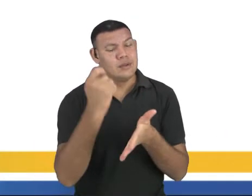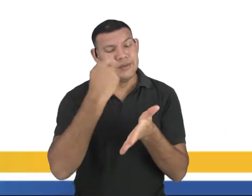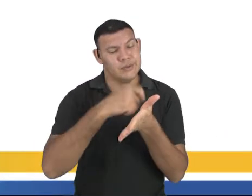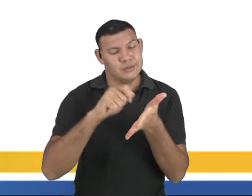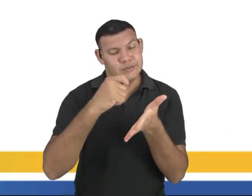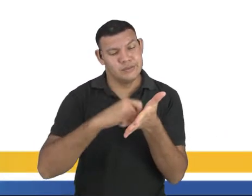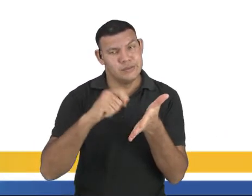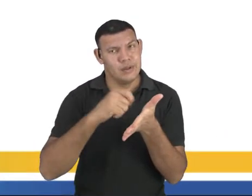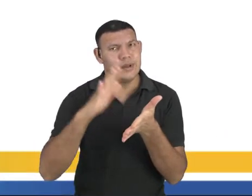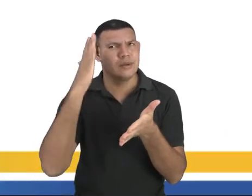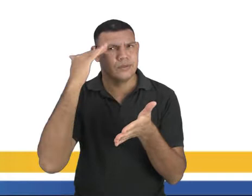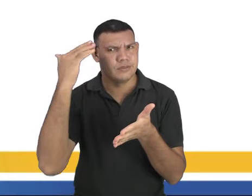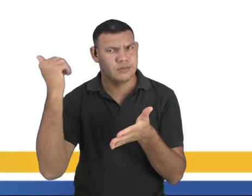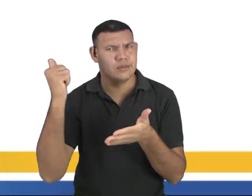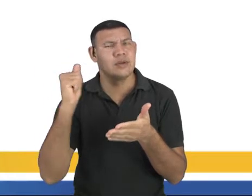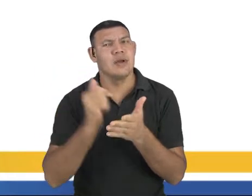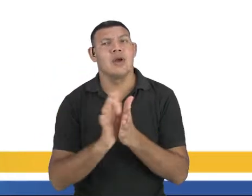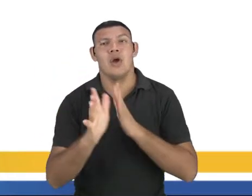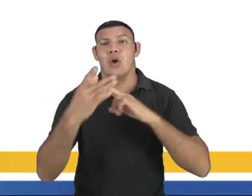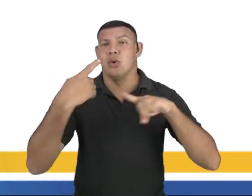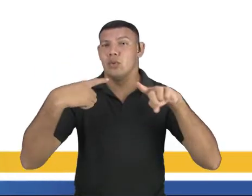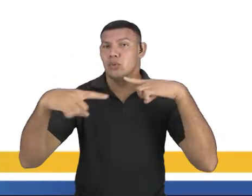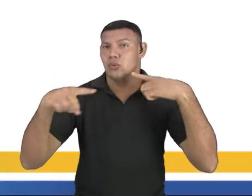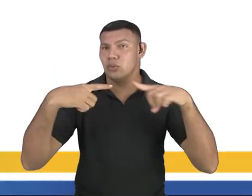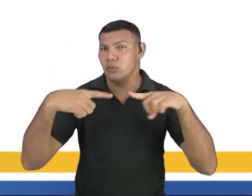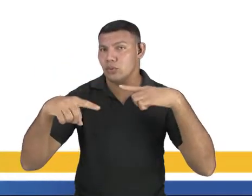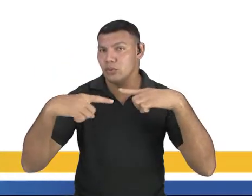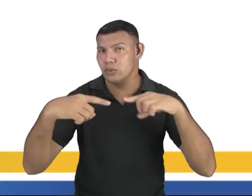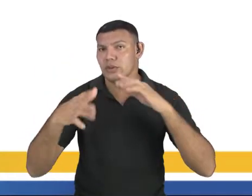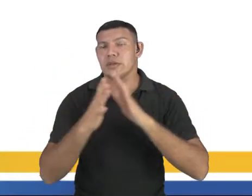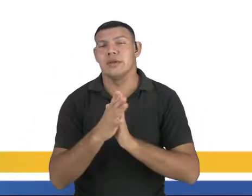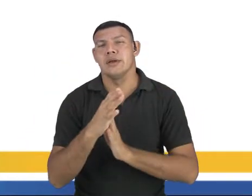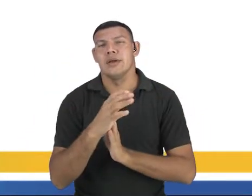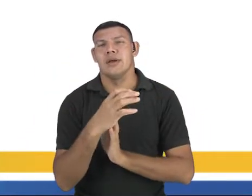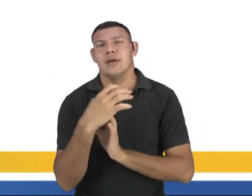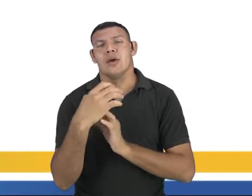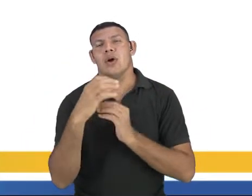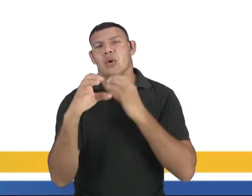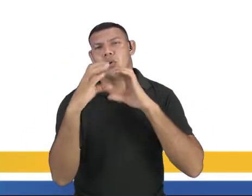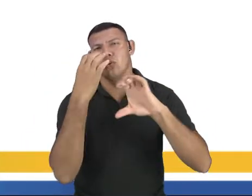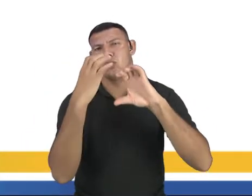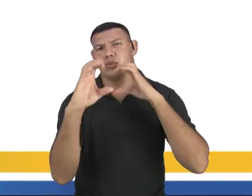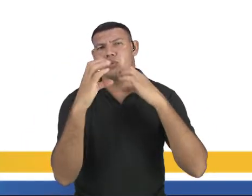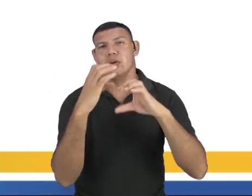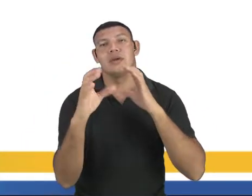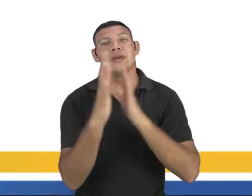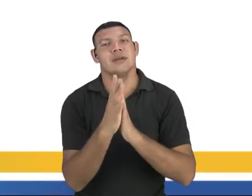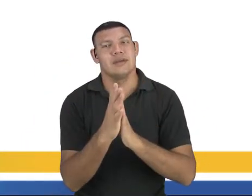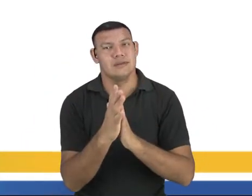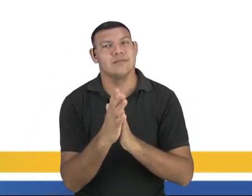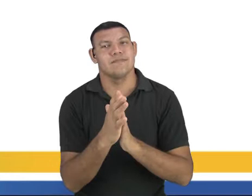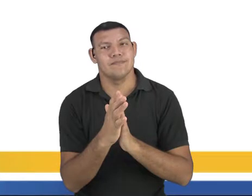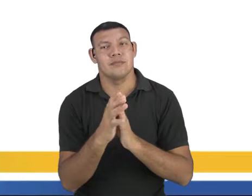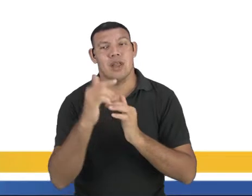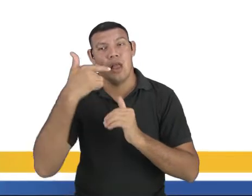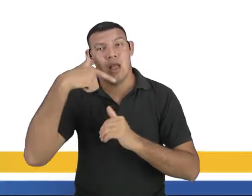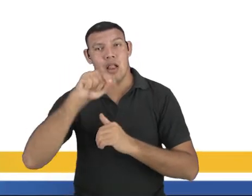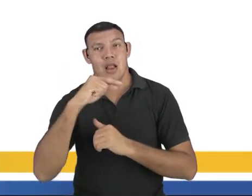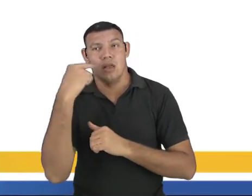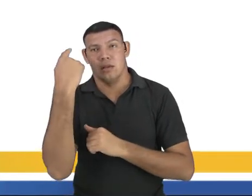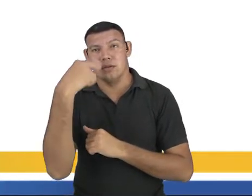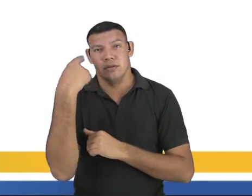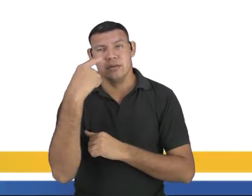músicos e cantores da língua latina que são